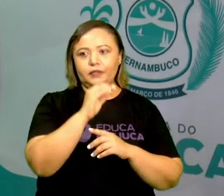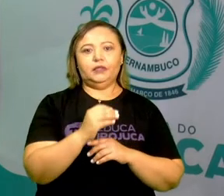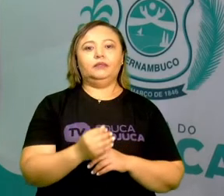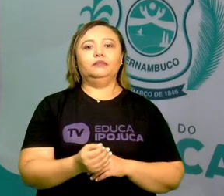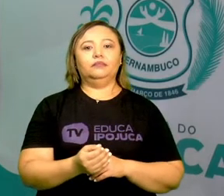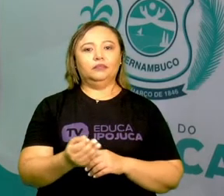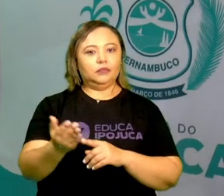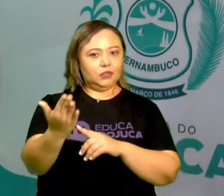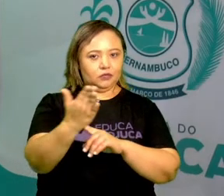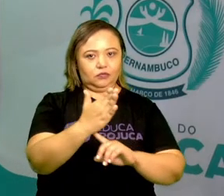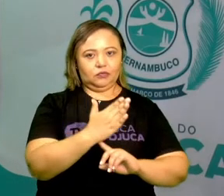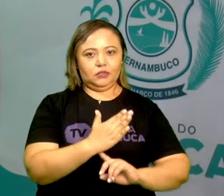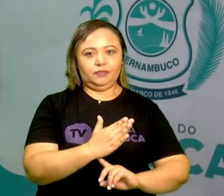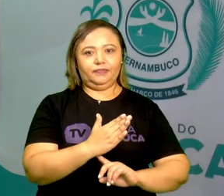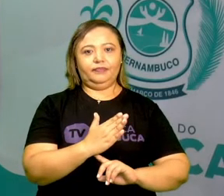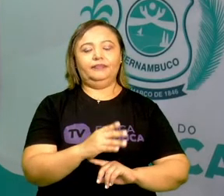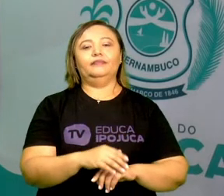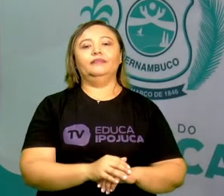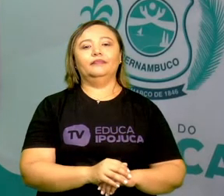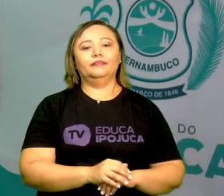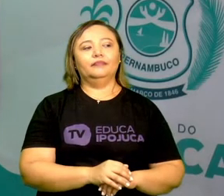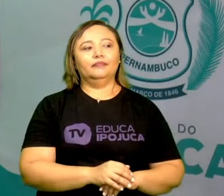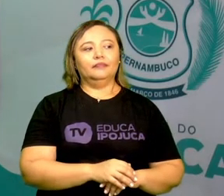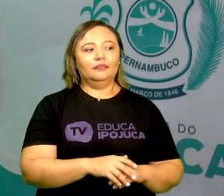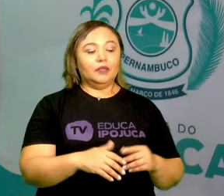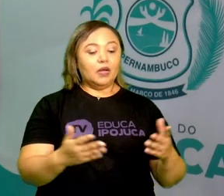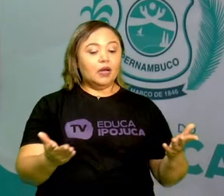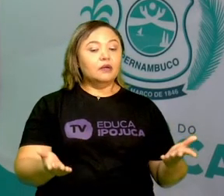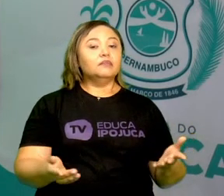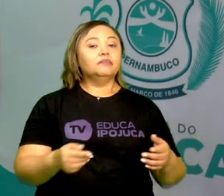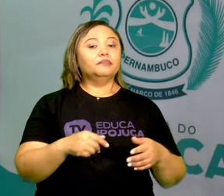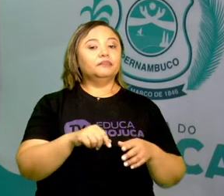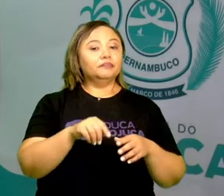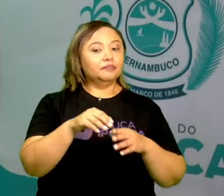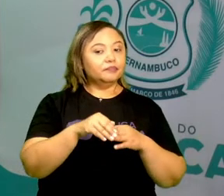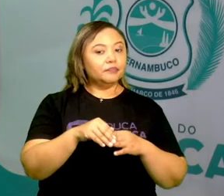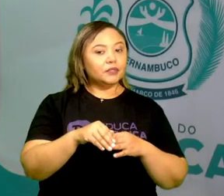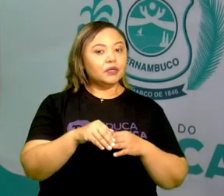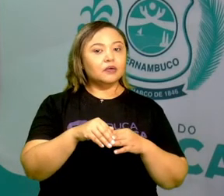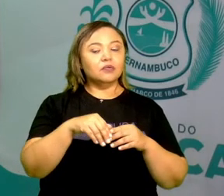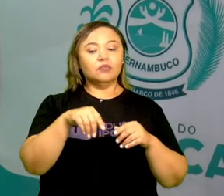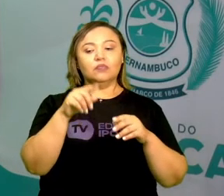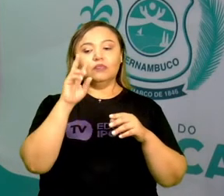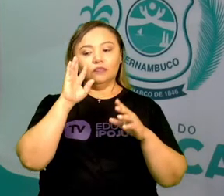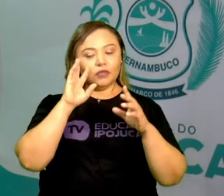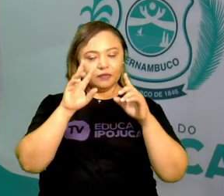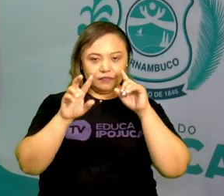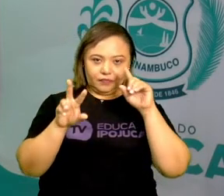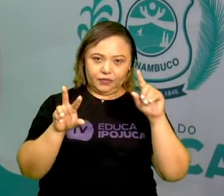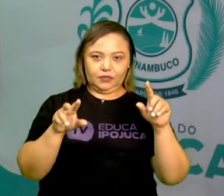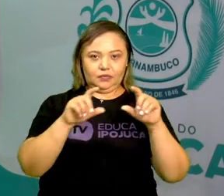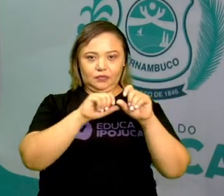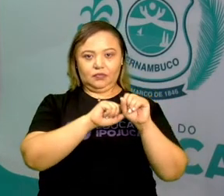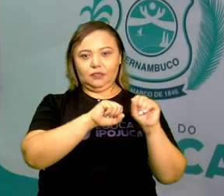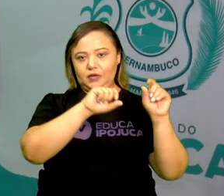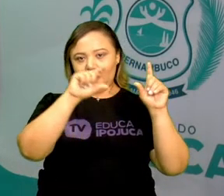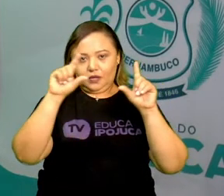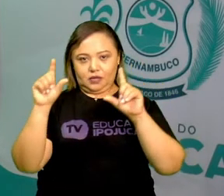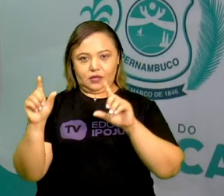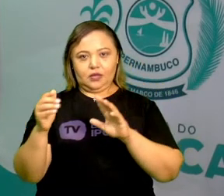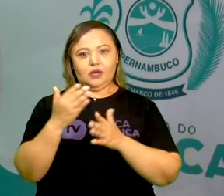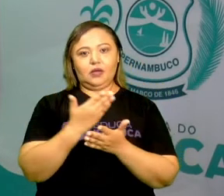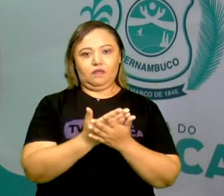professor, seja lá como vocês estejam em casa, com quem vocês estejam assistindo a essa aula, vocês